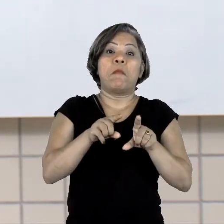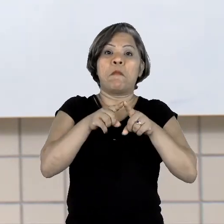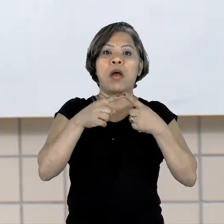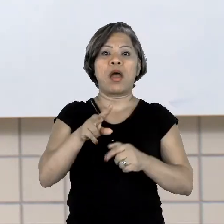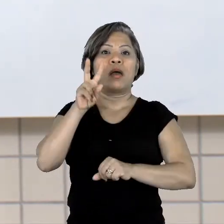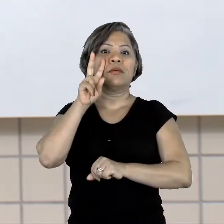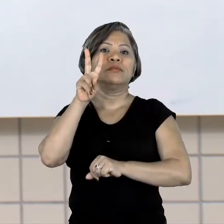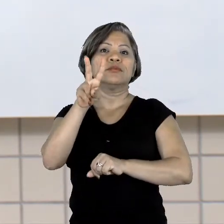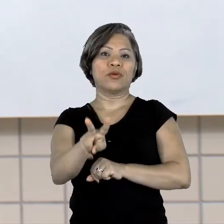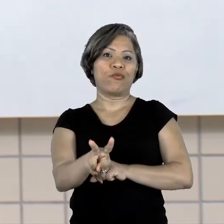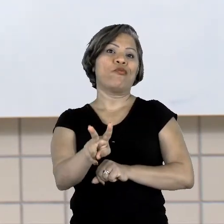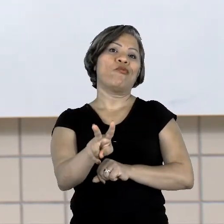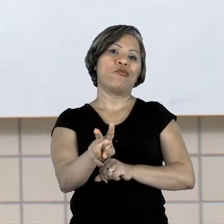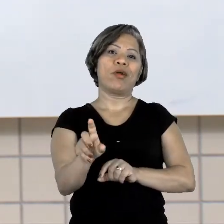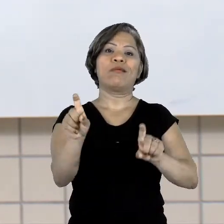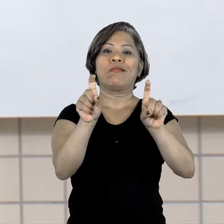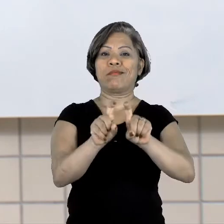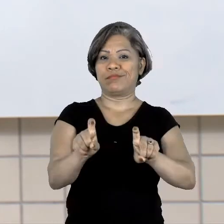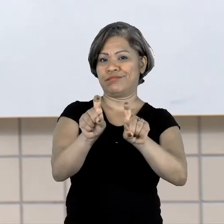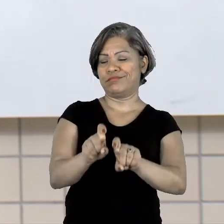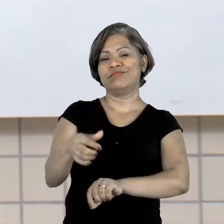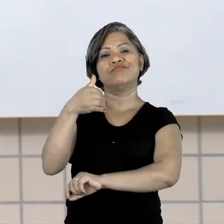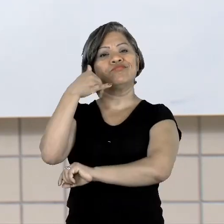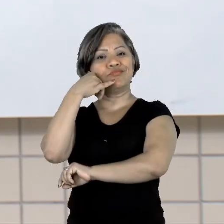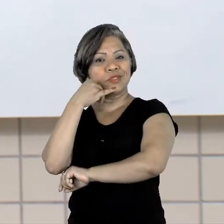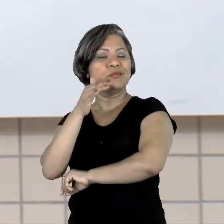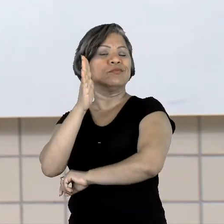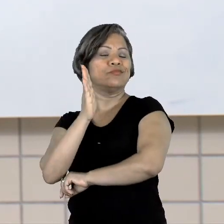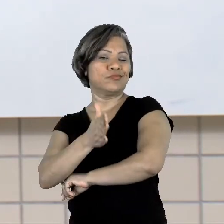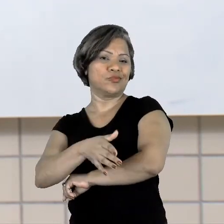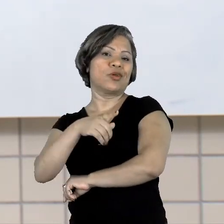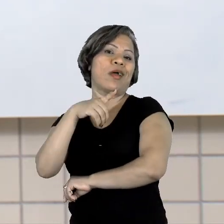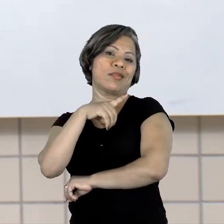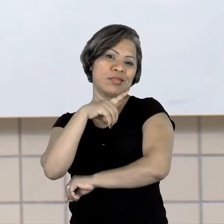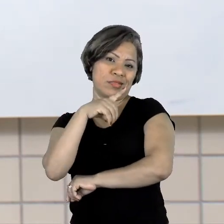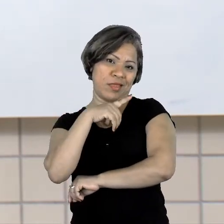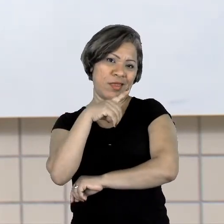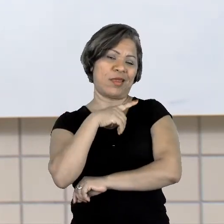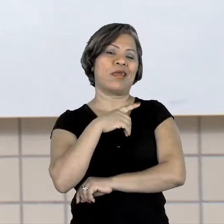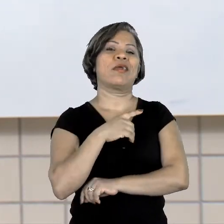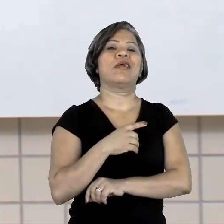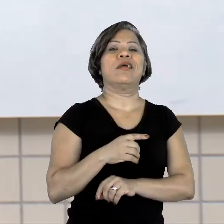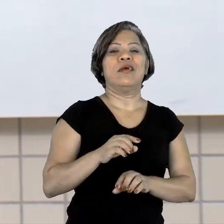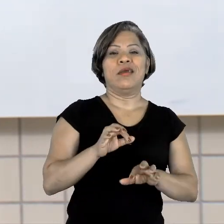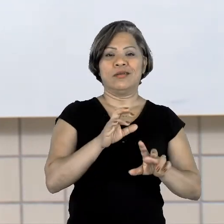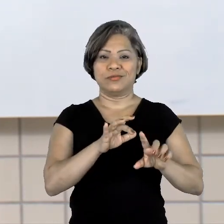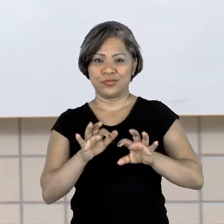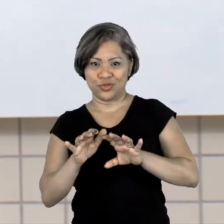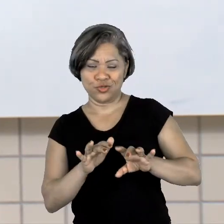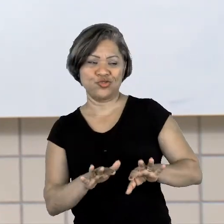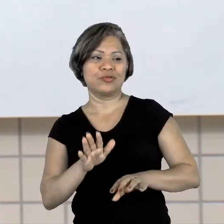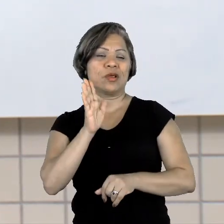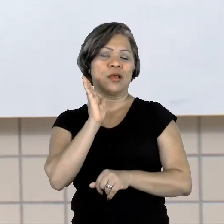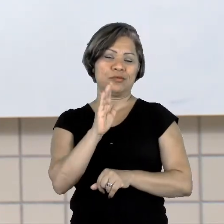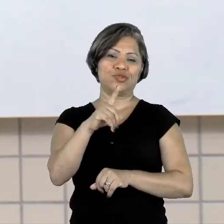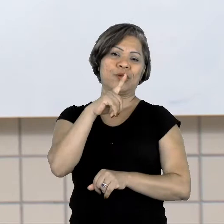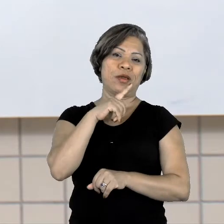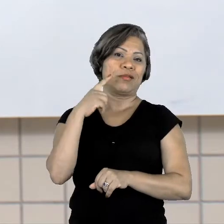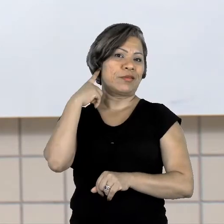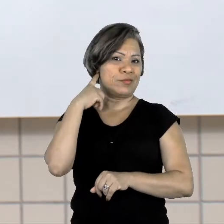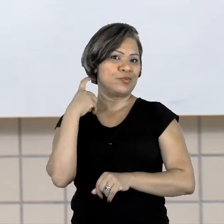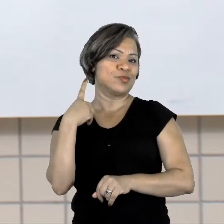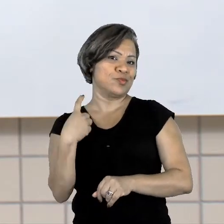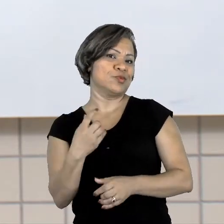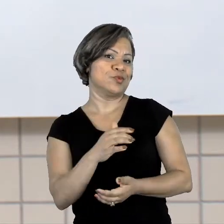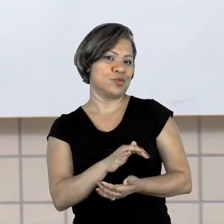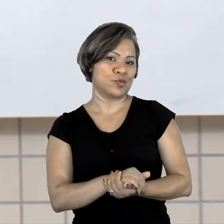num computador, no celular, já tem o digital, já tem o som. Então, já é mais completo, né? Um